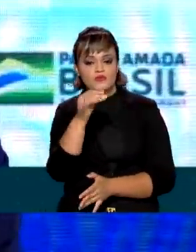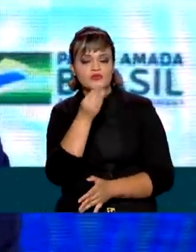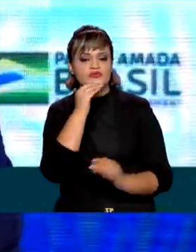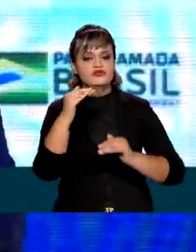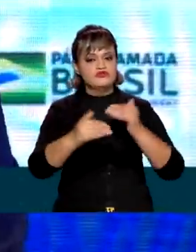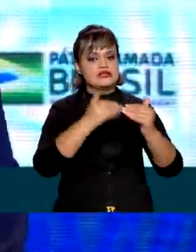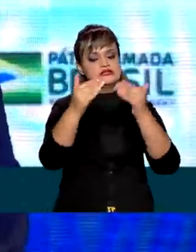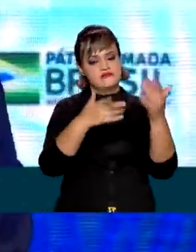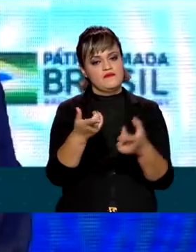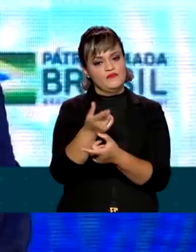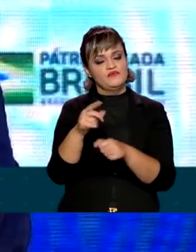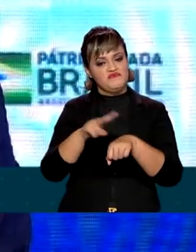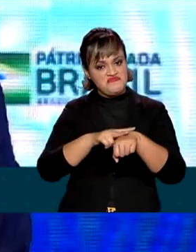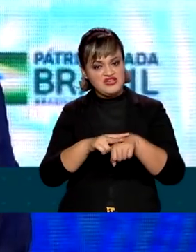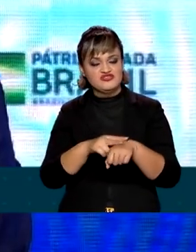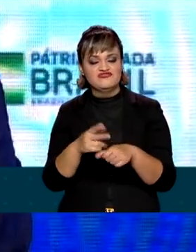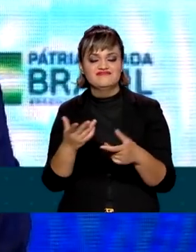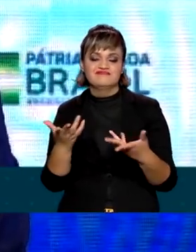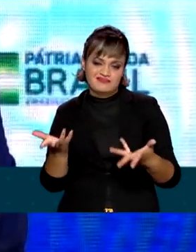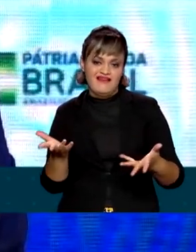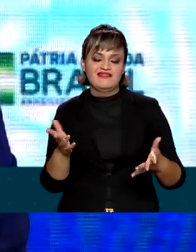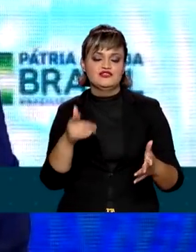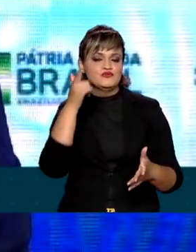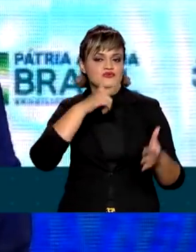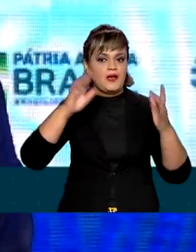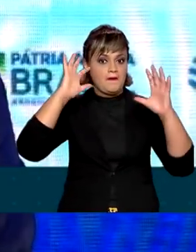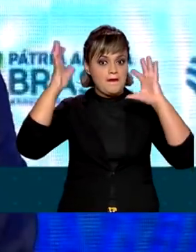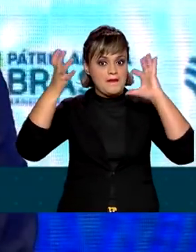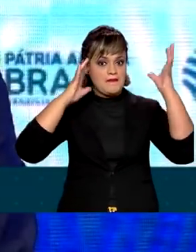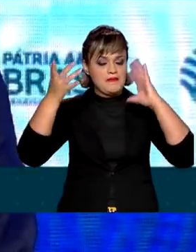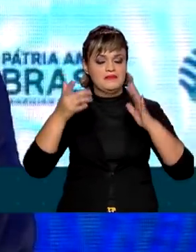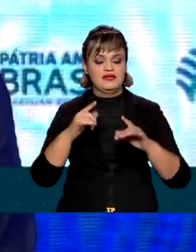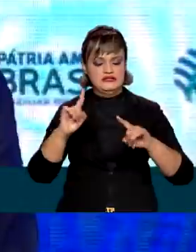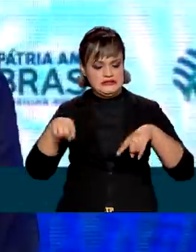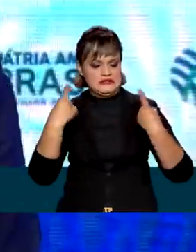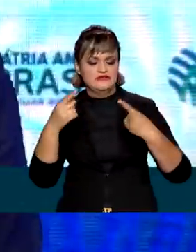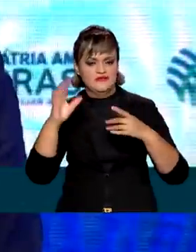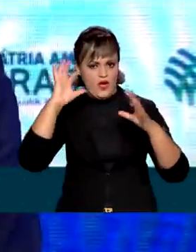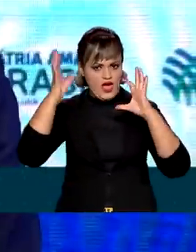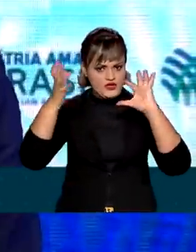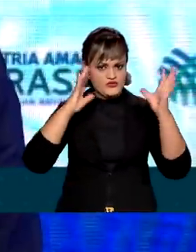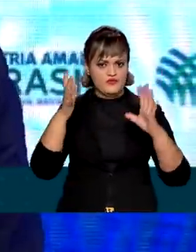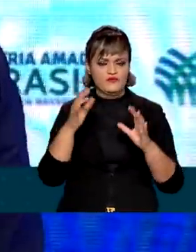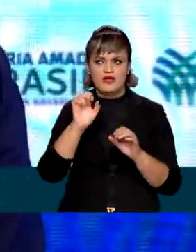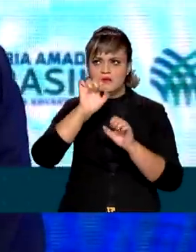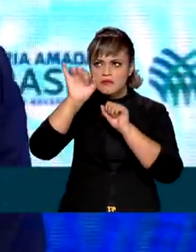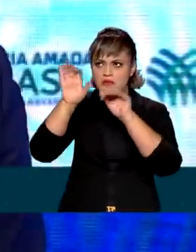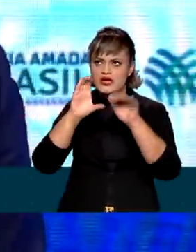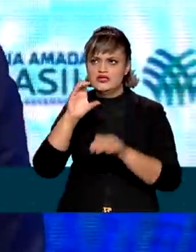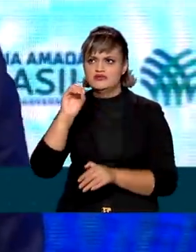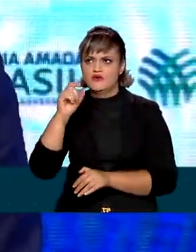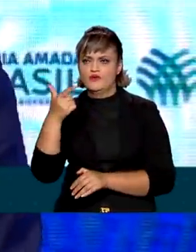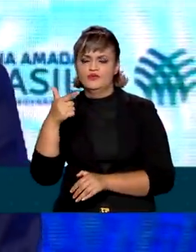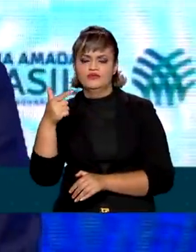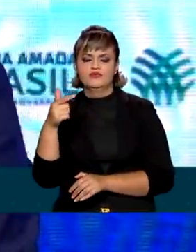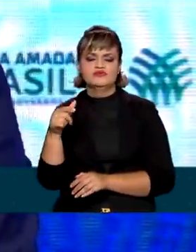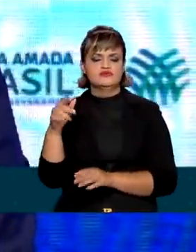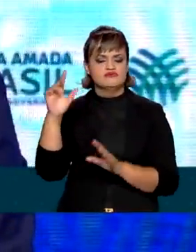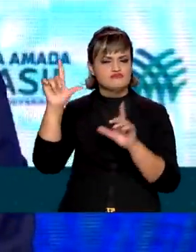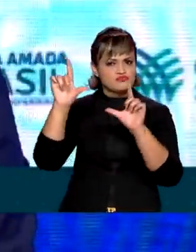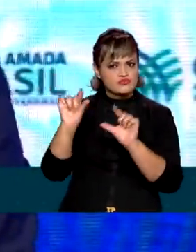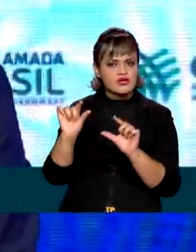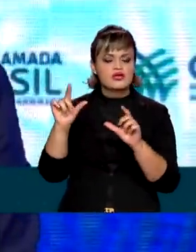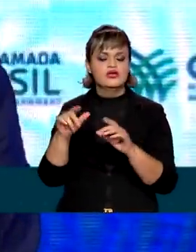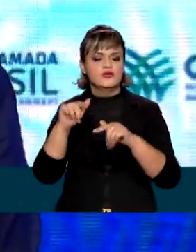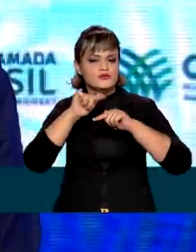crescimento verde, talvez a gente consiga superar o desafio de reduzir as emissões de gás de efeito estufa e